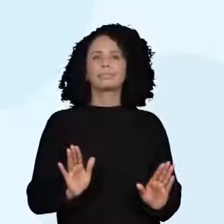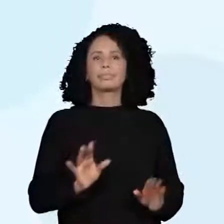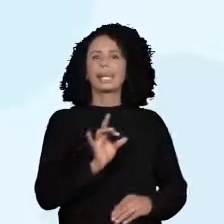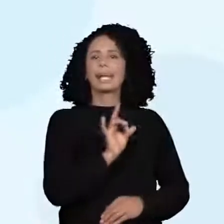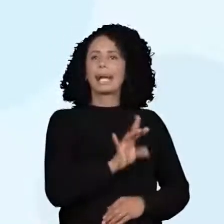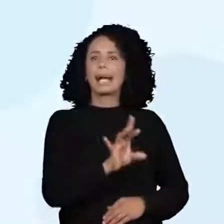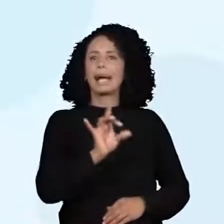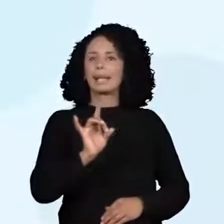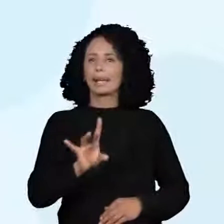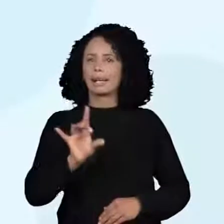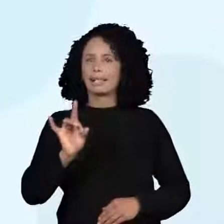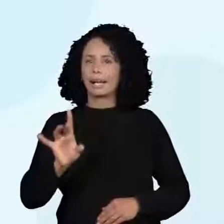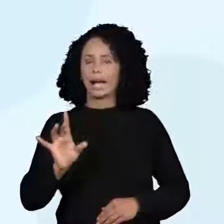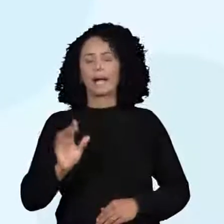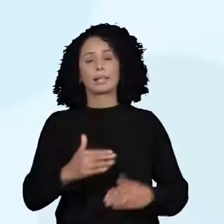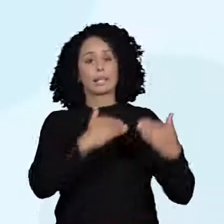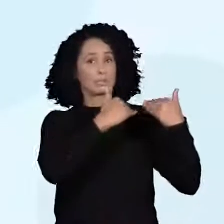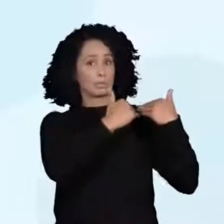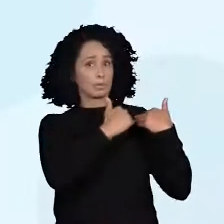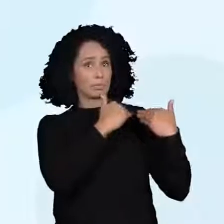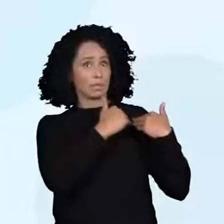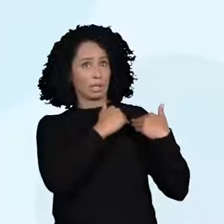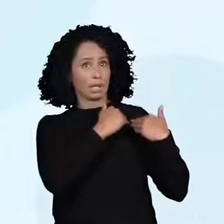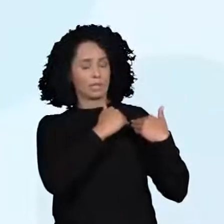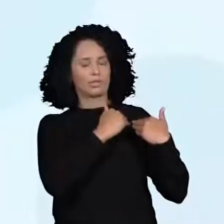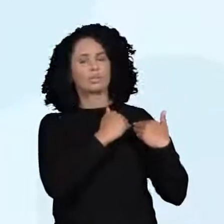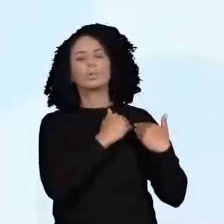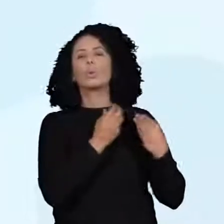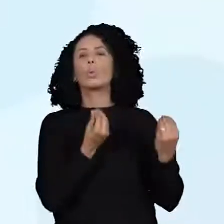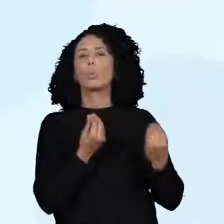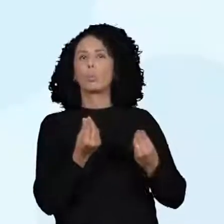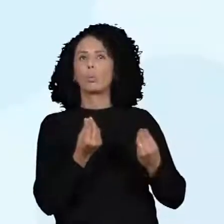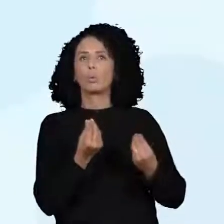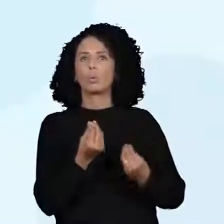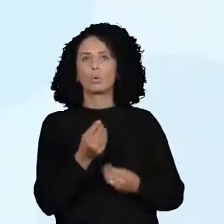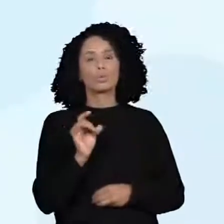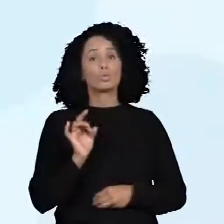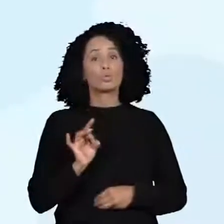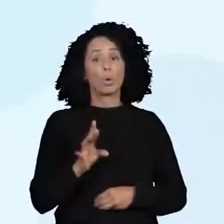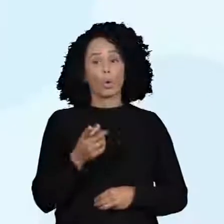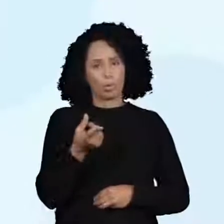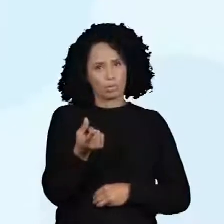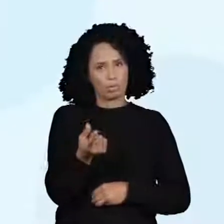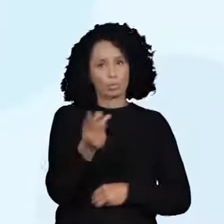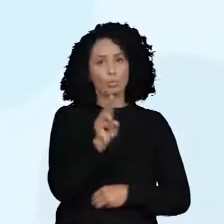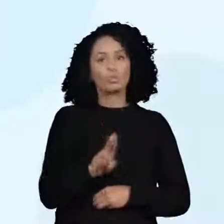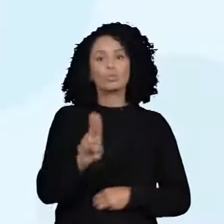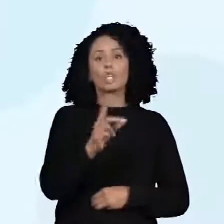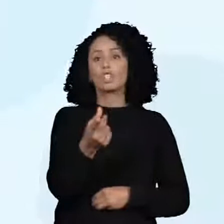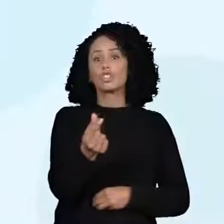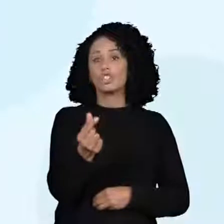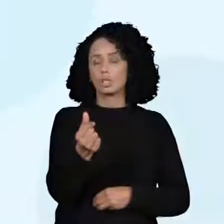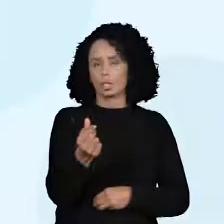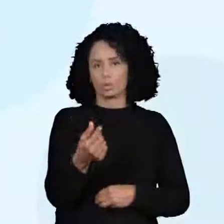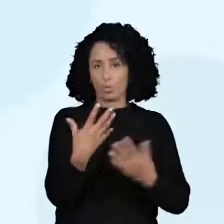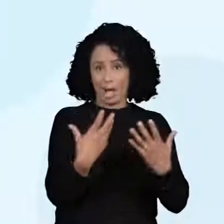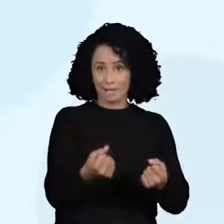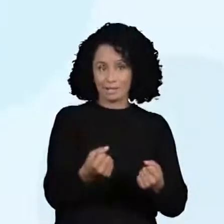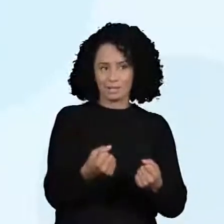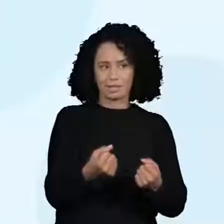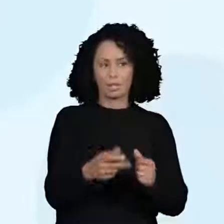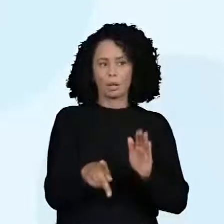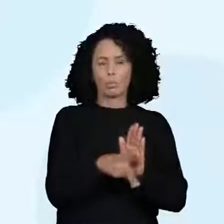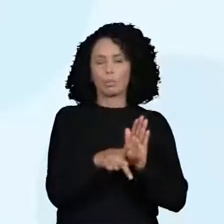aplicação monetária. Aceita em circulação. Por exemplo, um